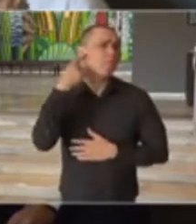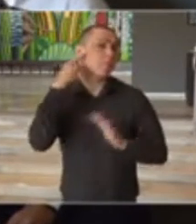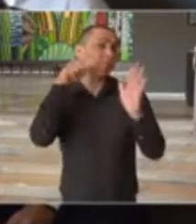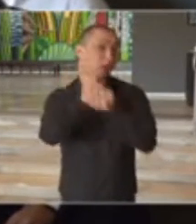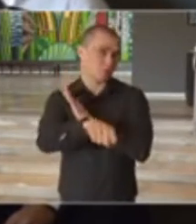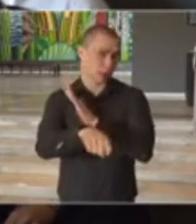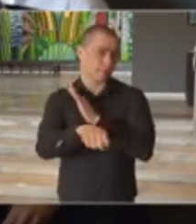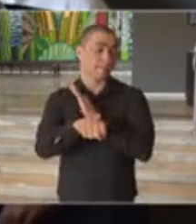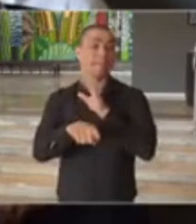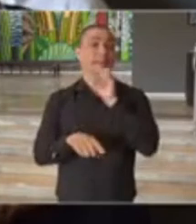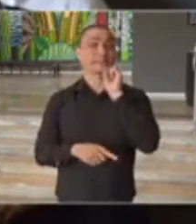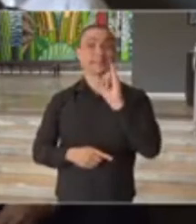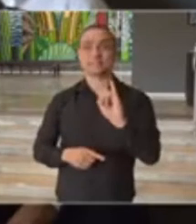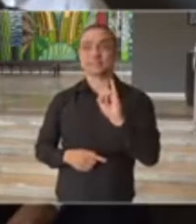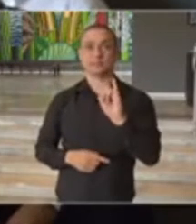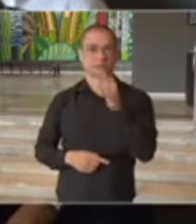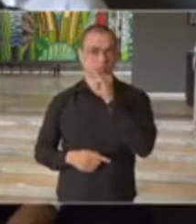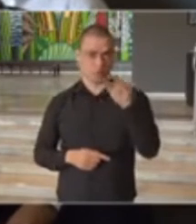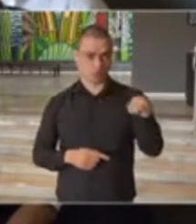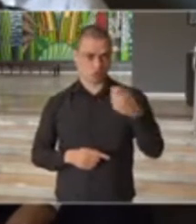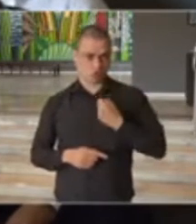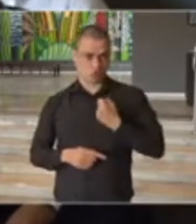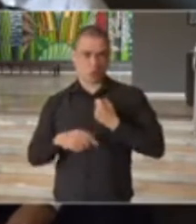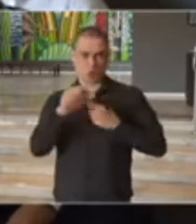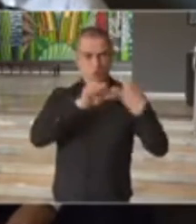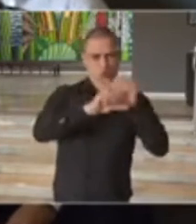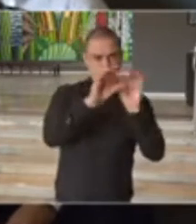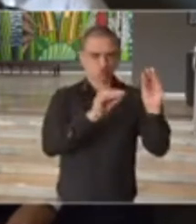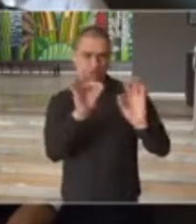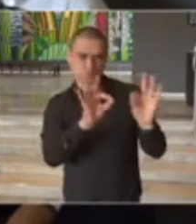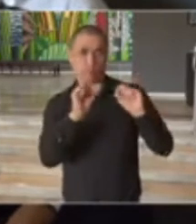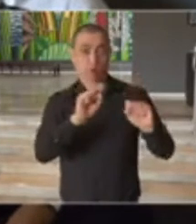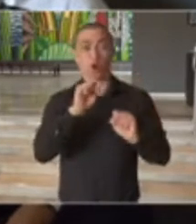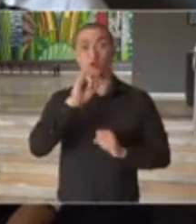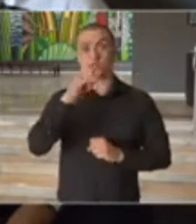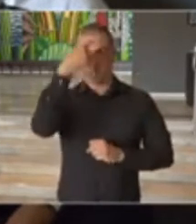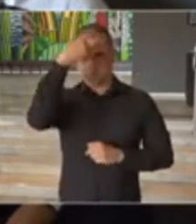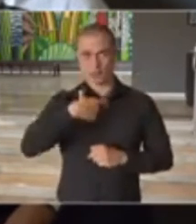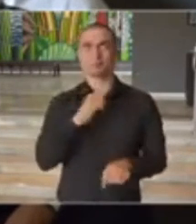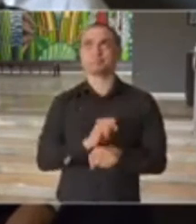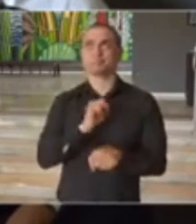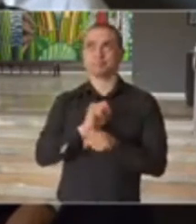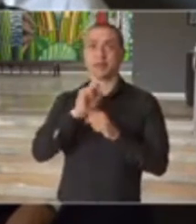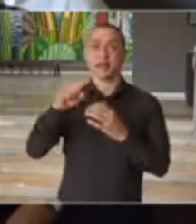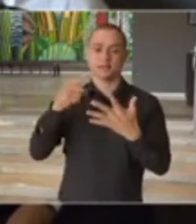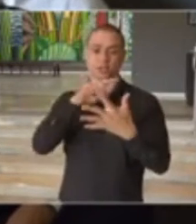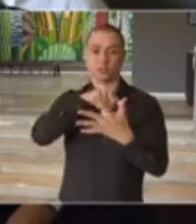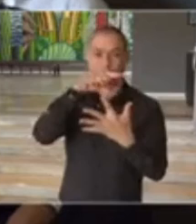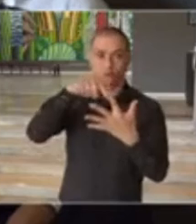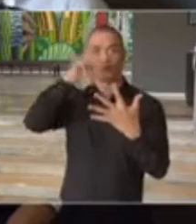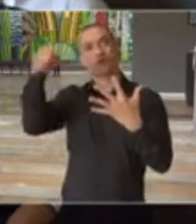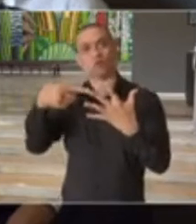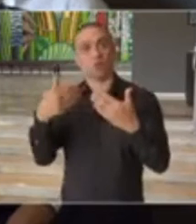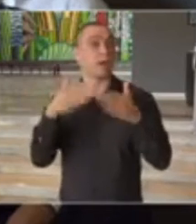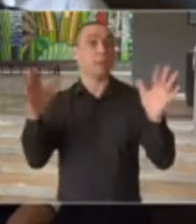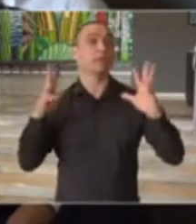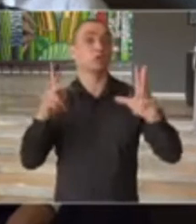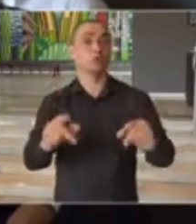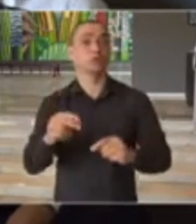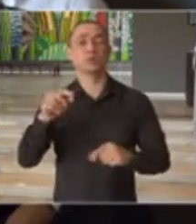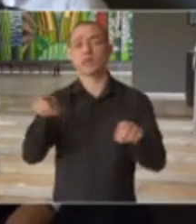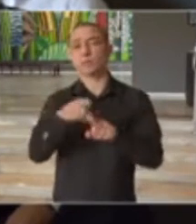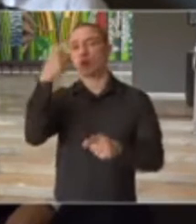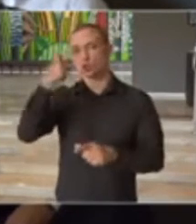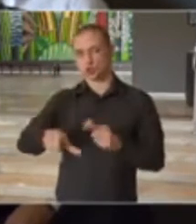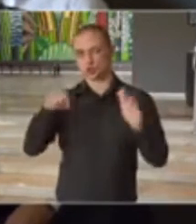em uma primeira questão, é se esse número pode ser mexido ou se o comerciante vai ter que esperar a próxima fase para reabrir. E